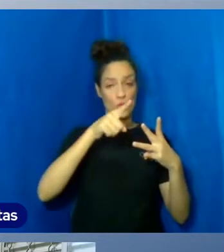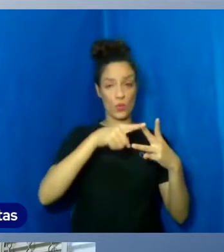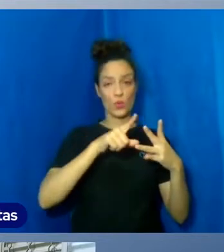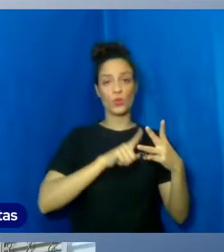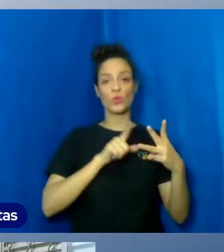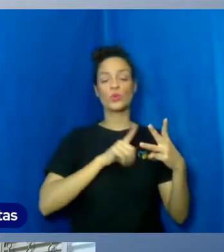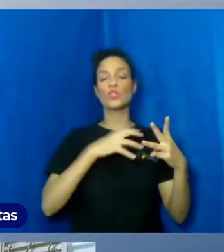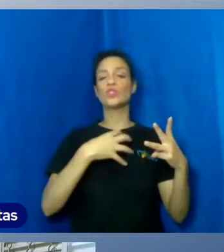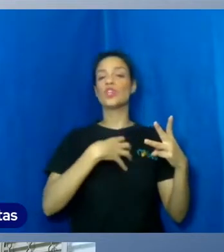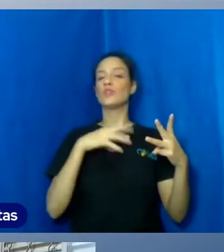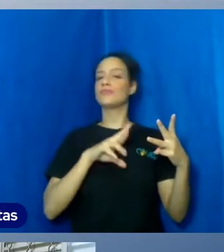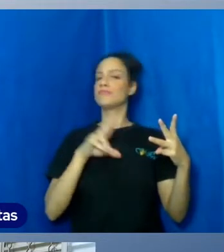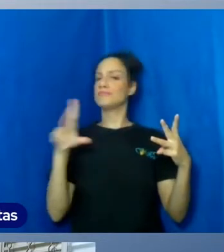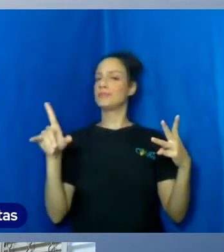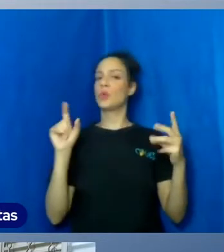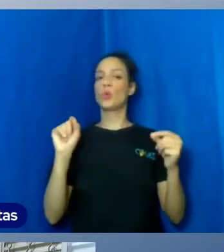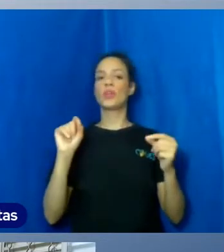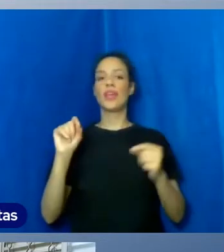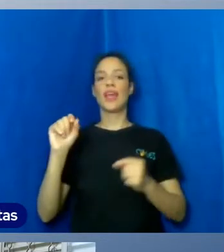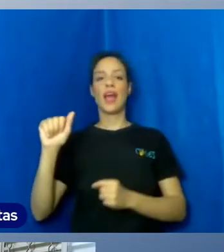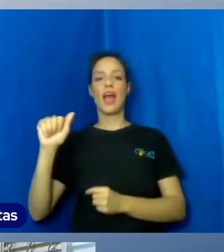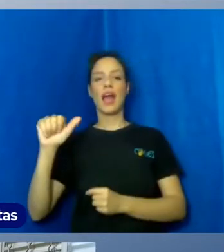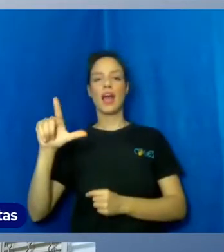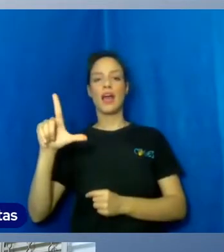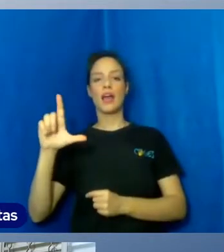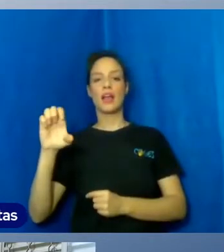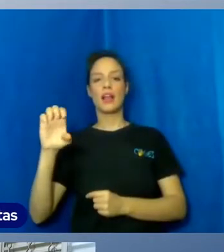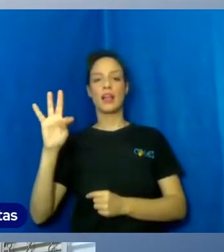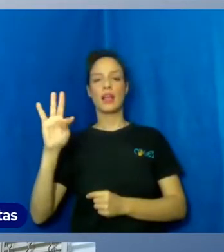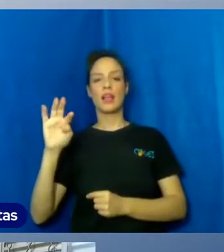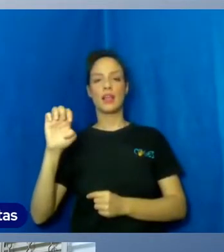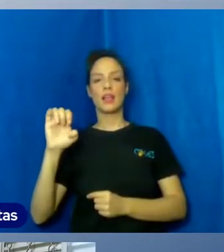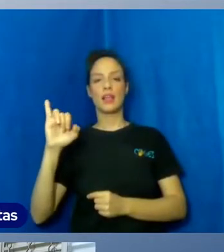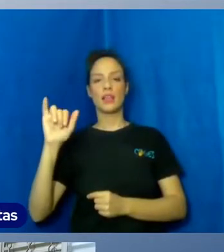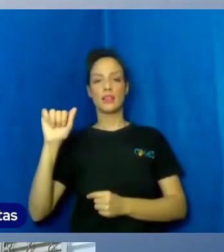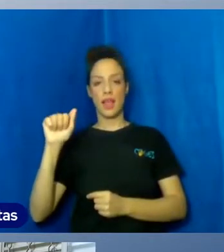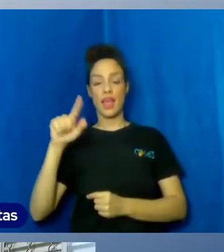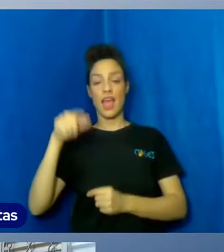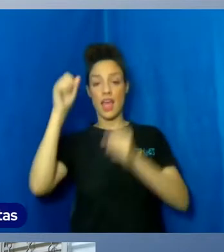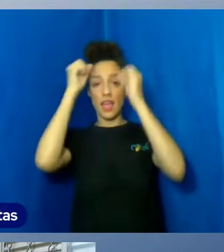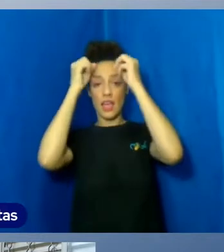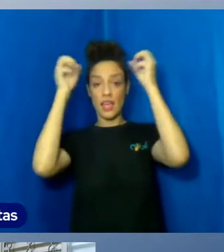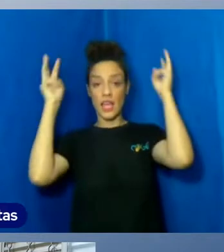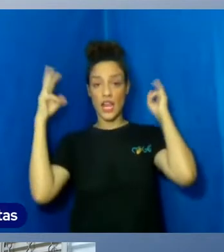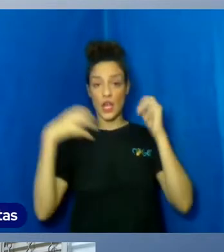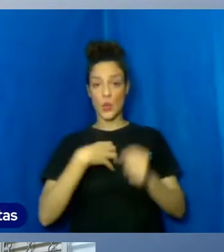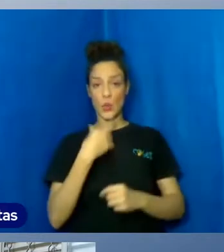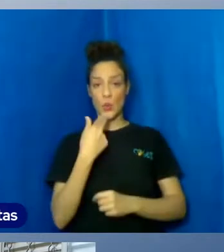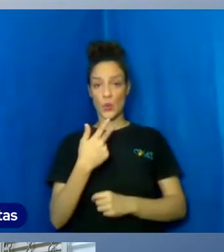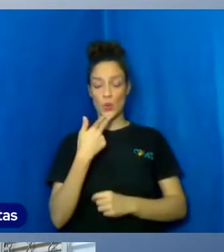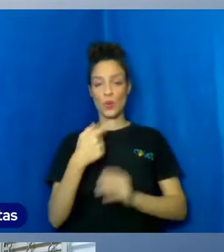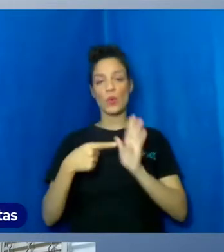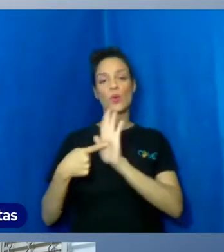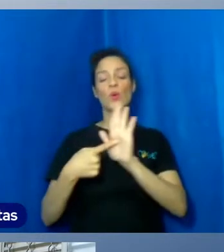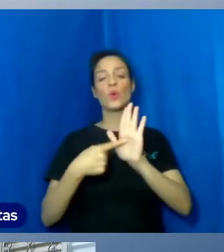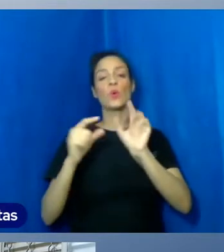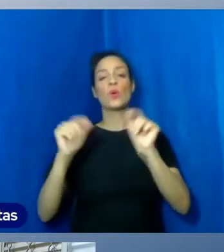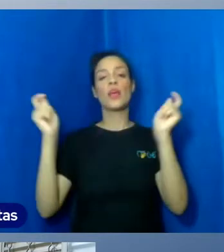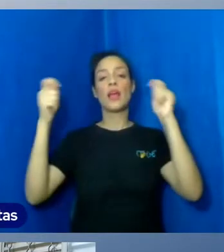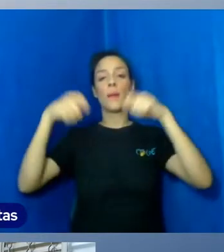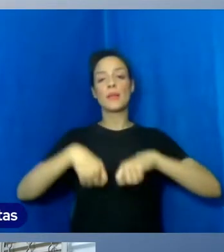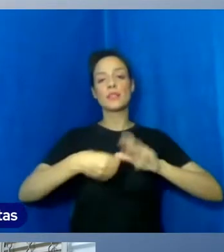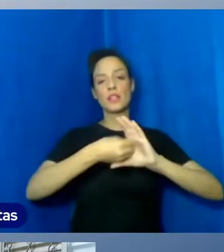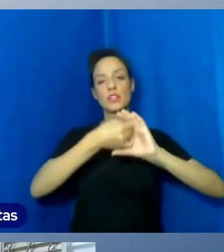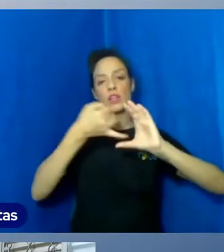grego, verdade se chama aleteia, que significa a capacidade de bem descrever alguma coisa como ela é.